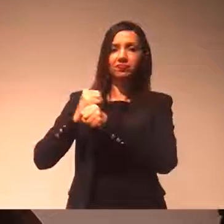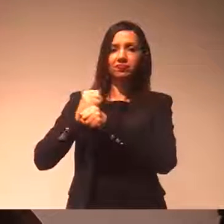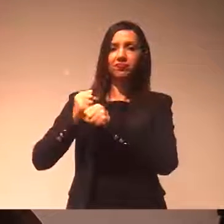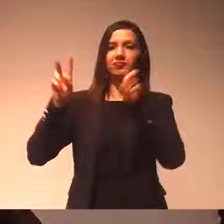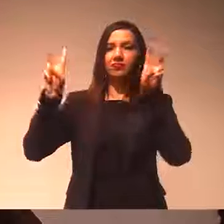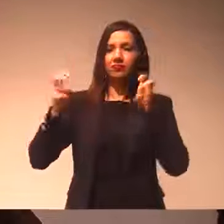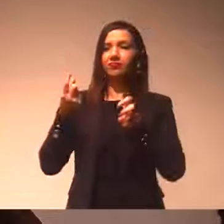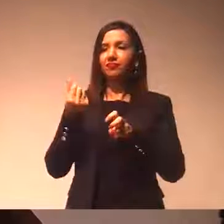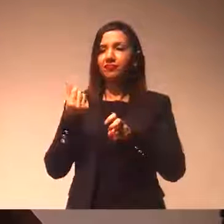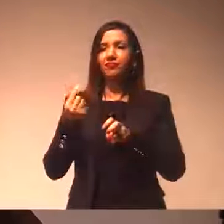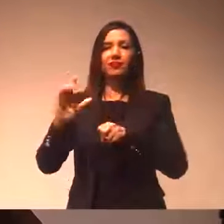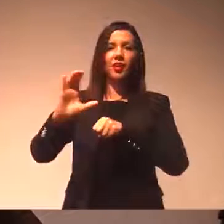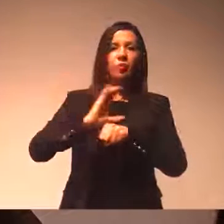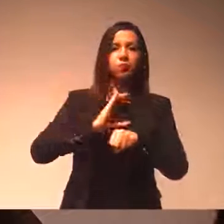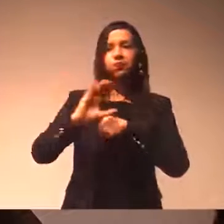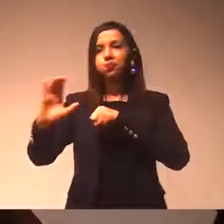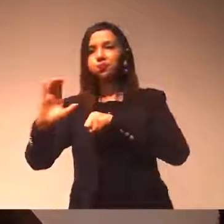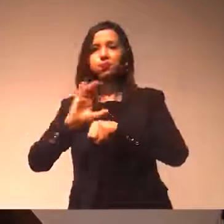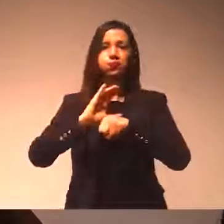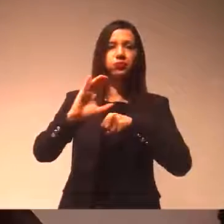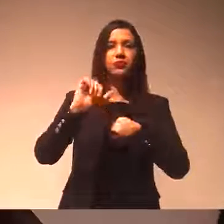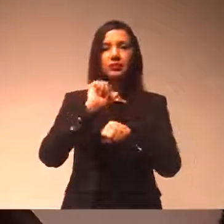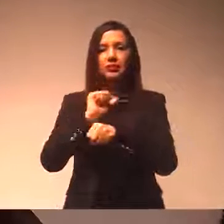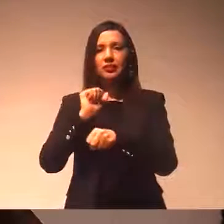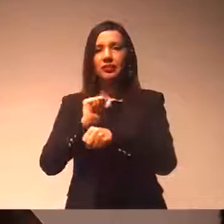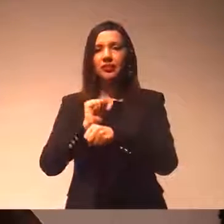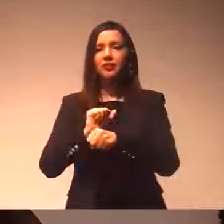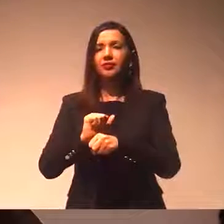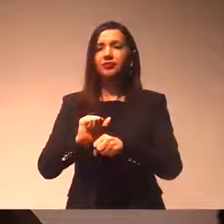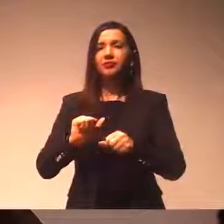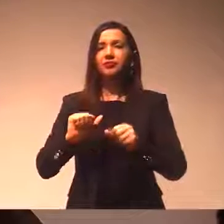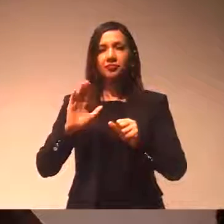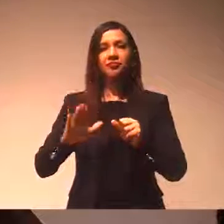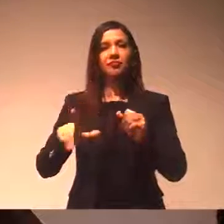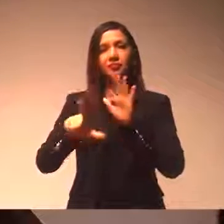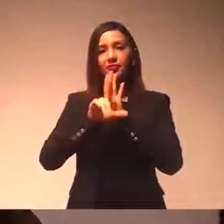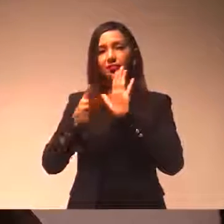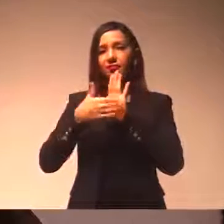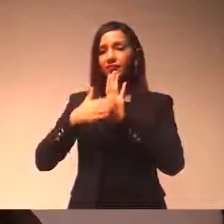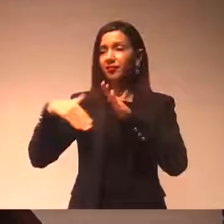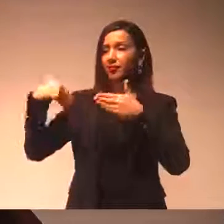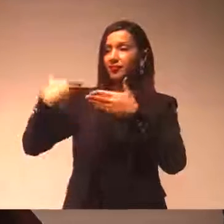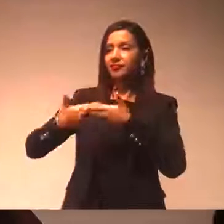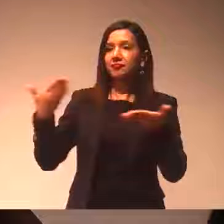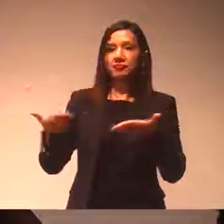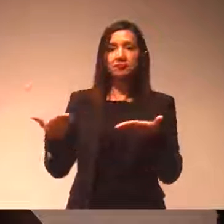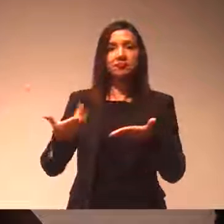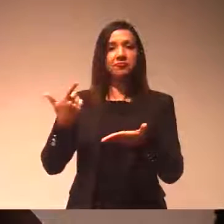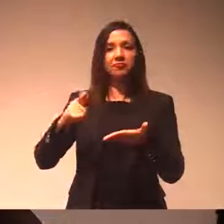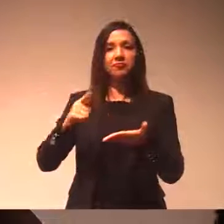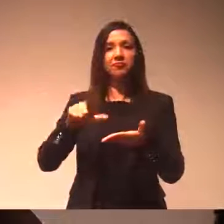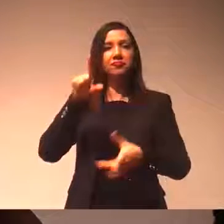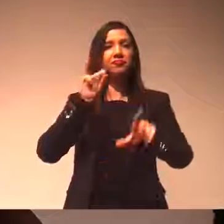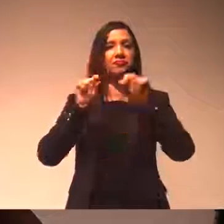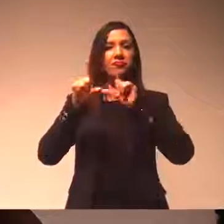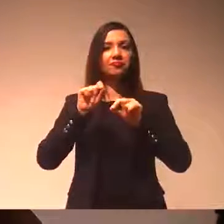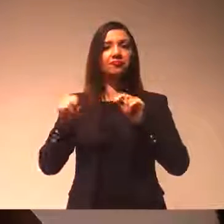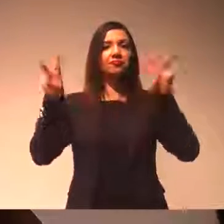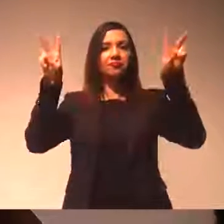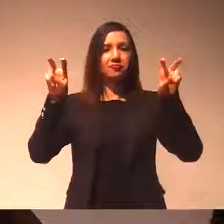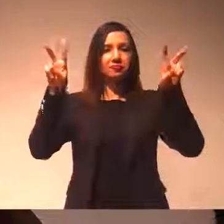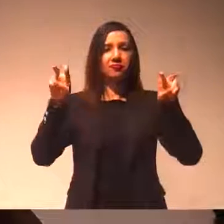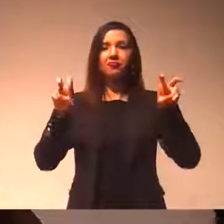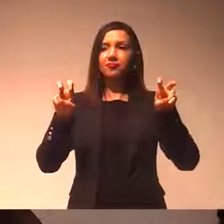questão do recurso, recorre, recorre em Brasília e fica aguardando. E se não tivesse ficado outra lei, vejam só, até hoje não teve nenhuma decisão desse recurso